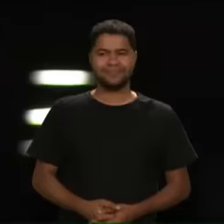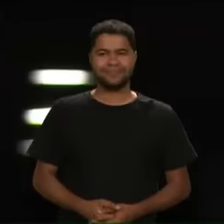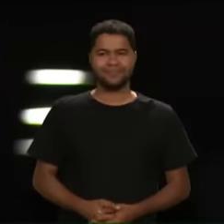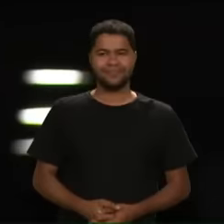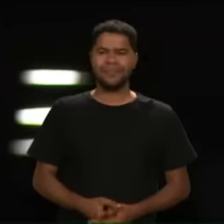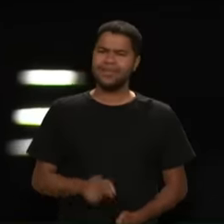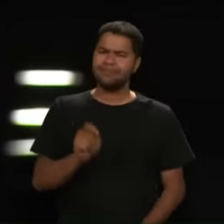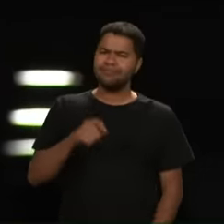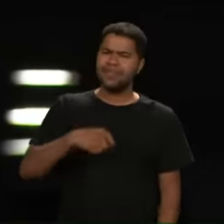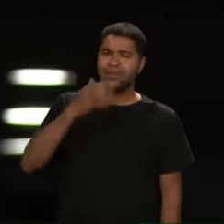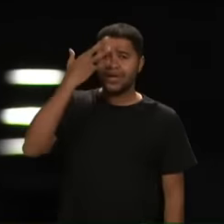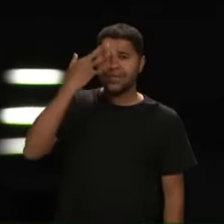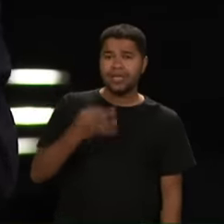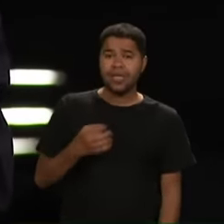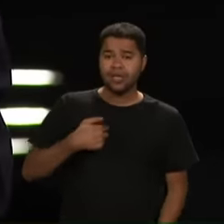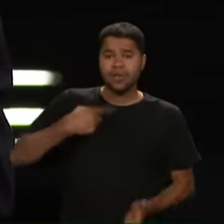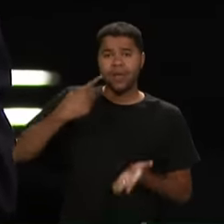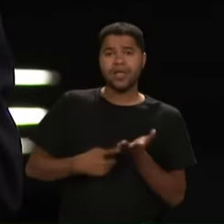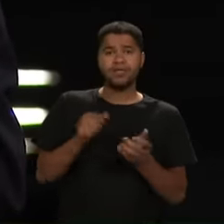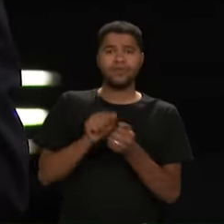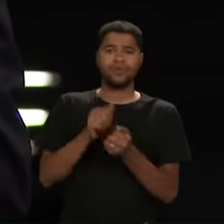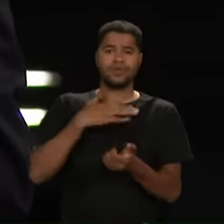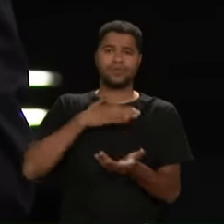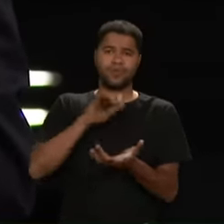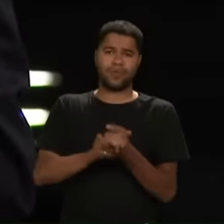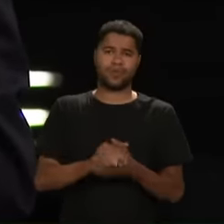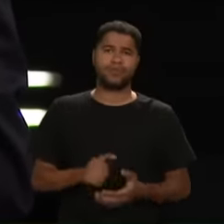Deu para entender Eu tenho uma aliança Com ela